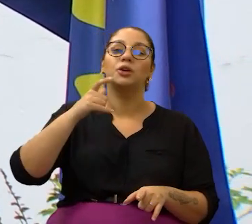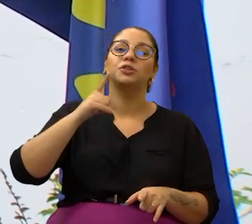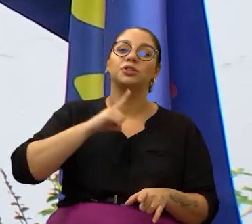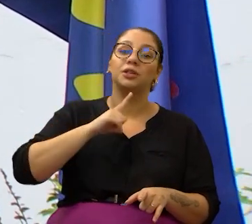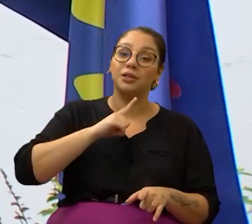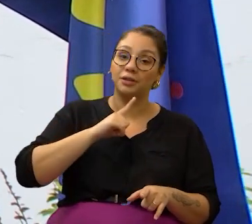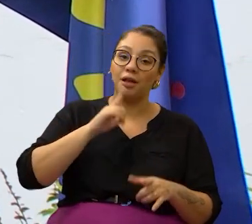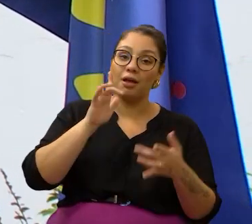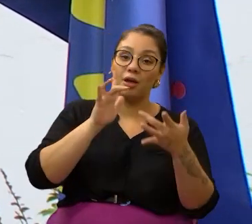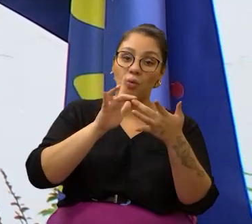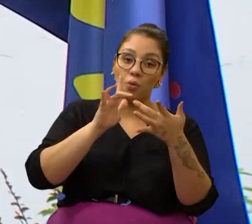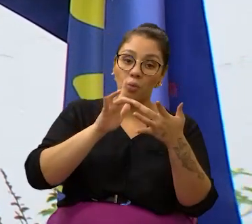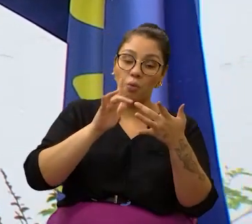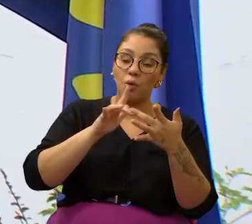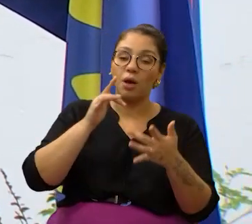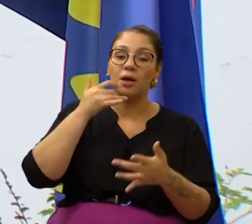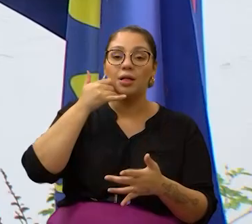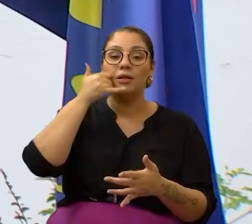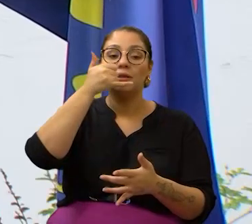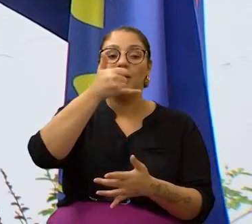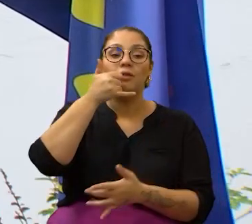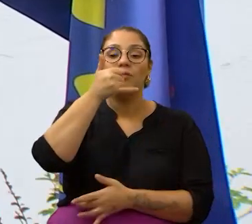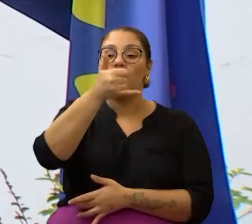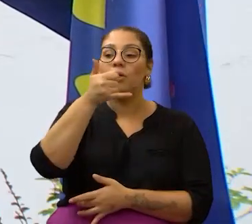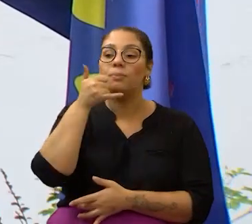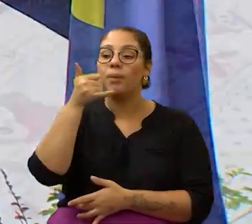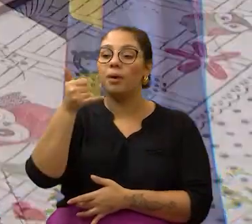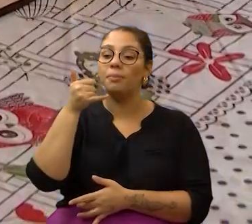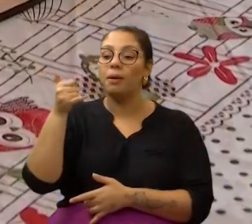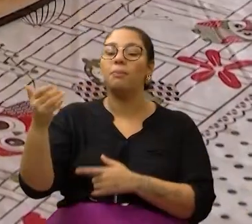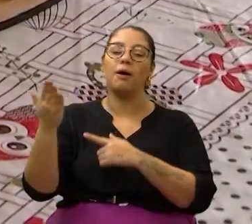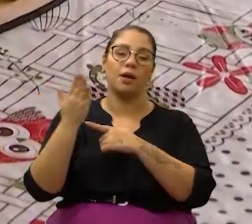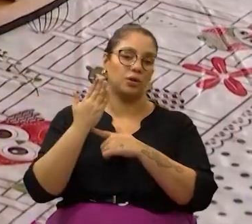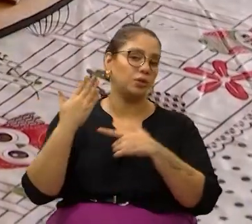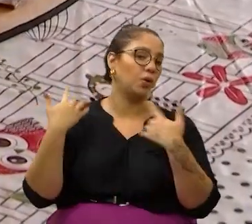telefone. Isso também tem nos ajudado bastante.